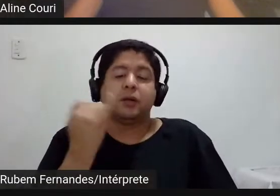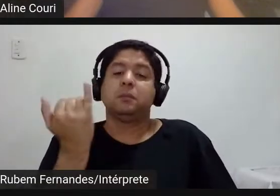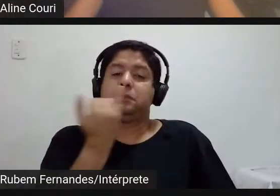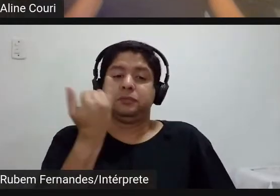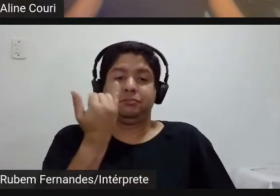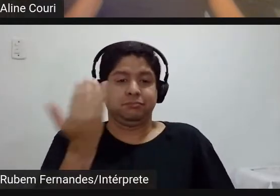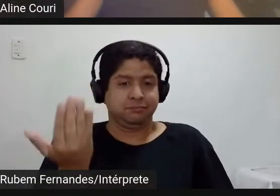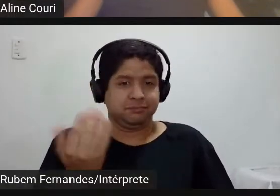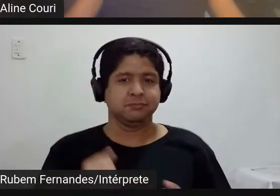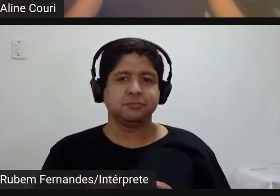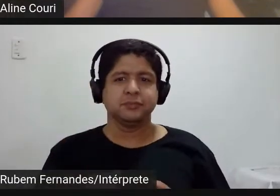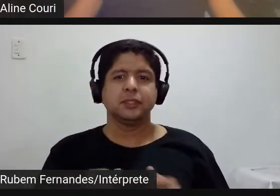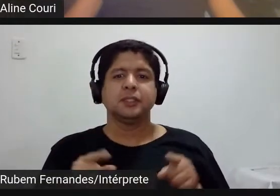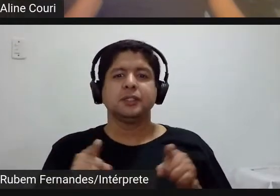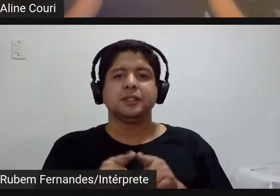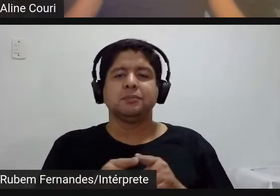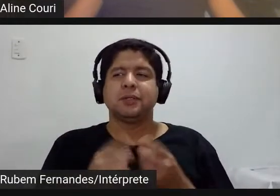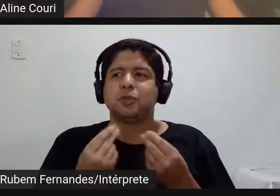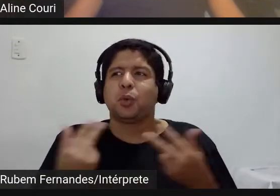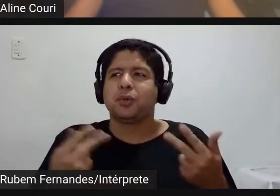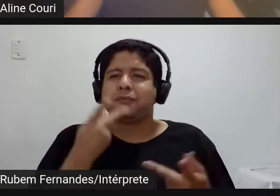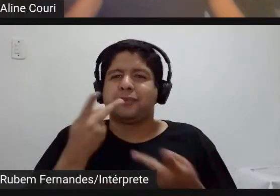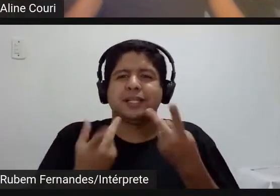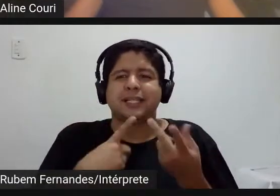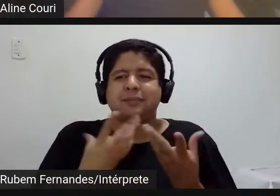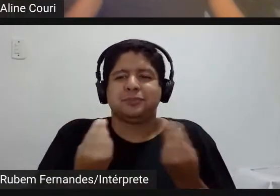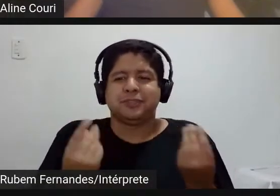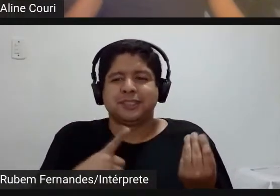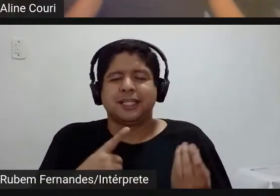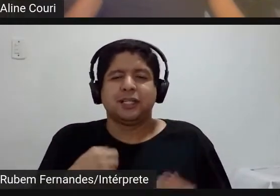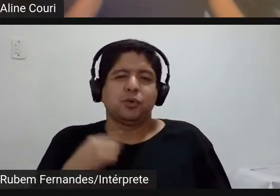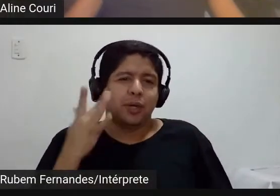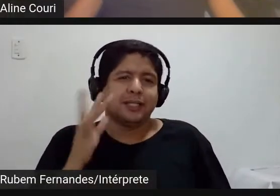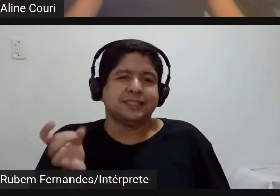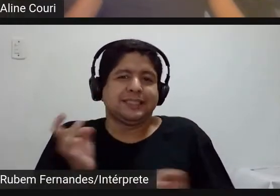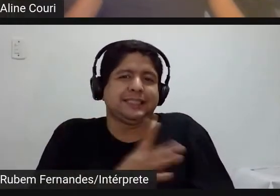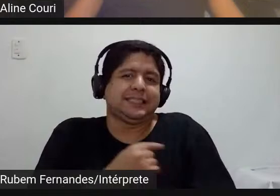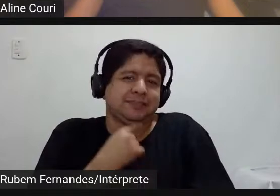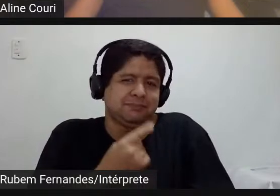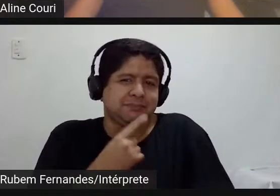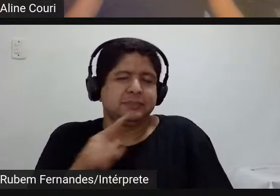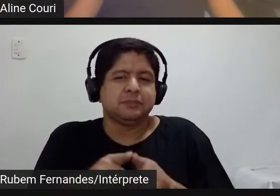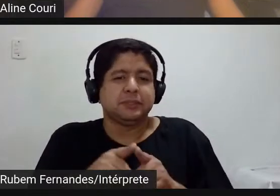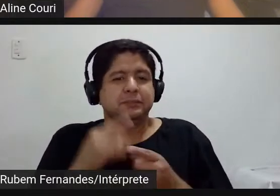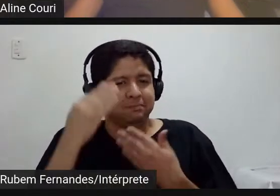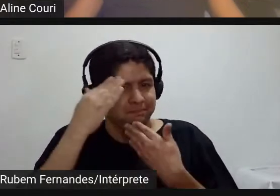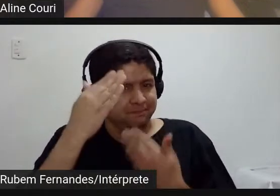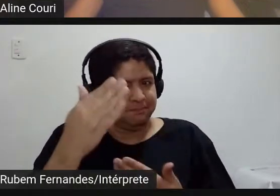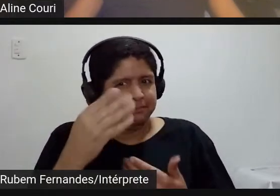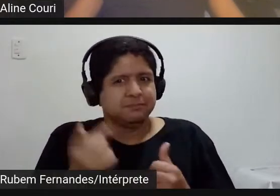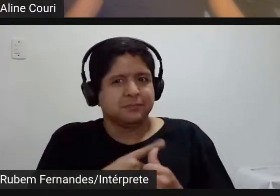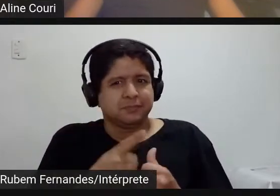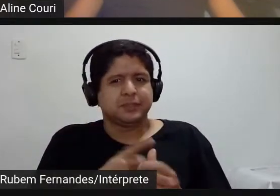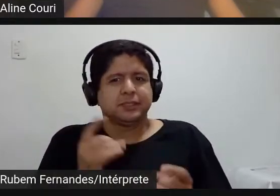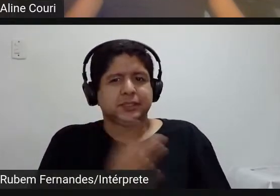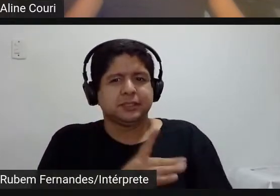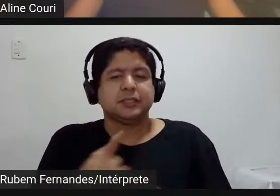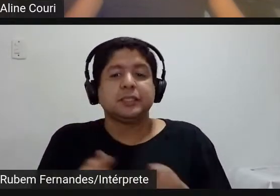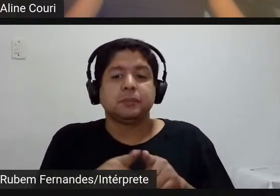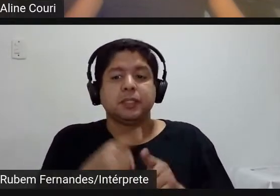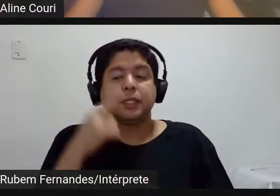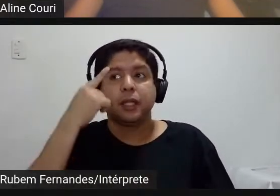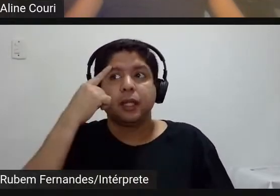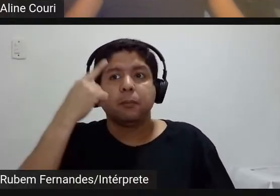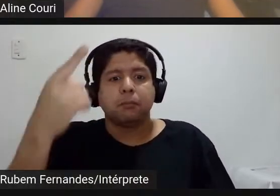e tem muitas coisas para falar então acho que eu vou encerrar por aqui agradecendo mesmo né lembrar dessa ideia do